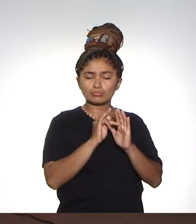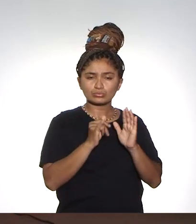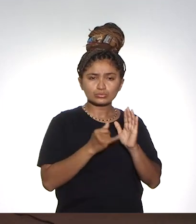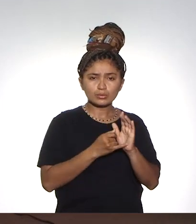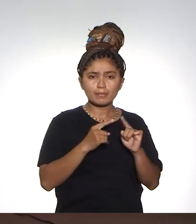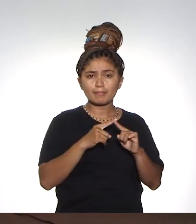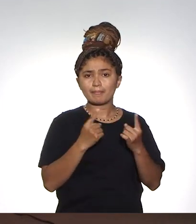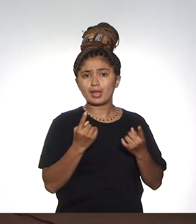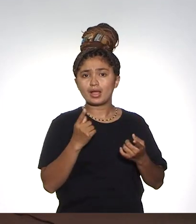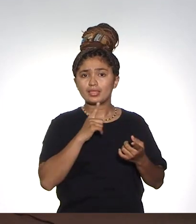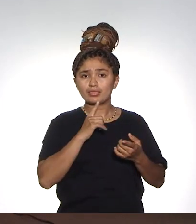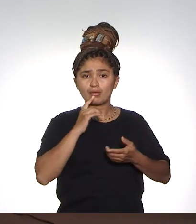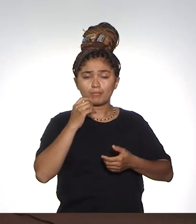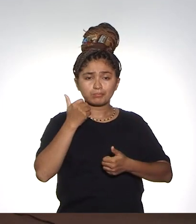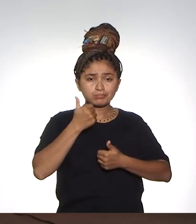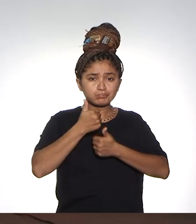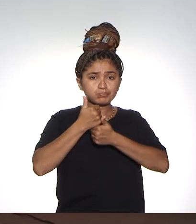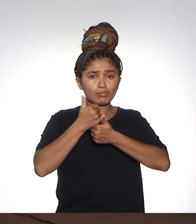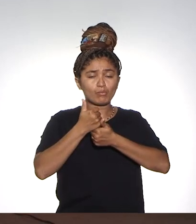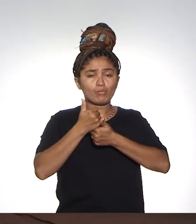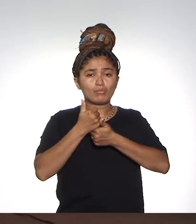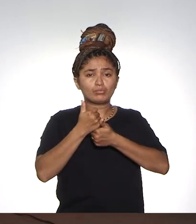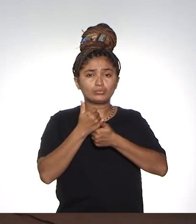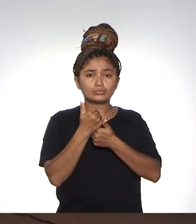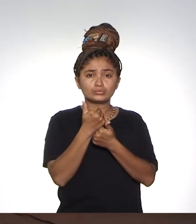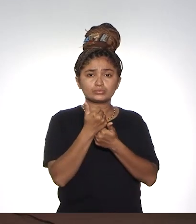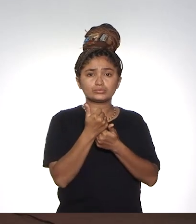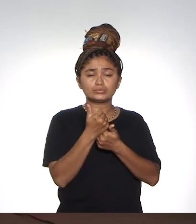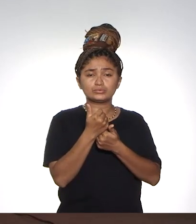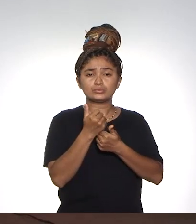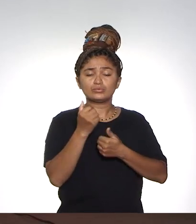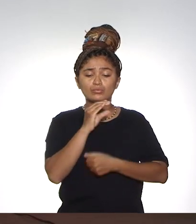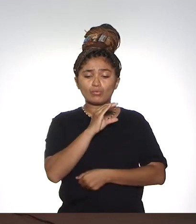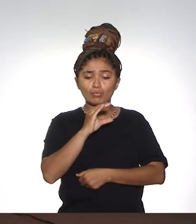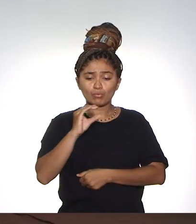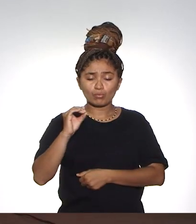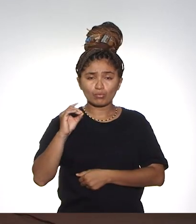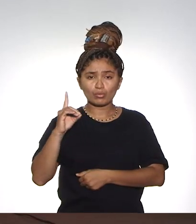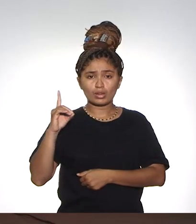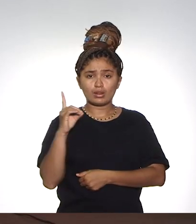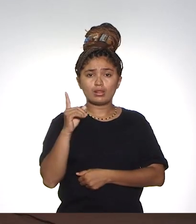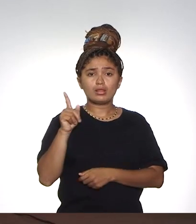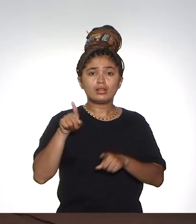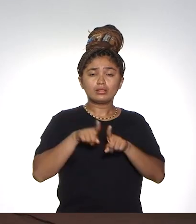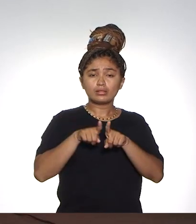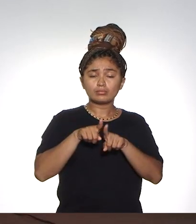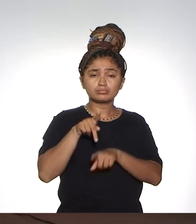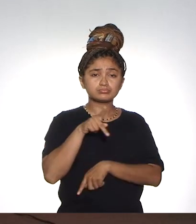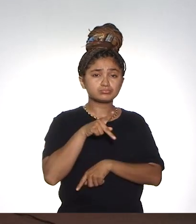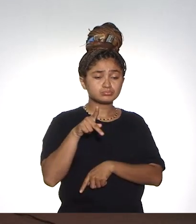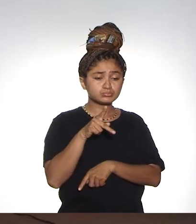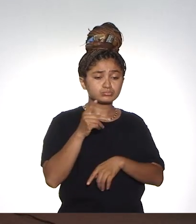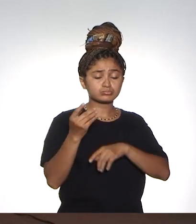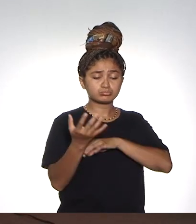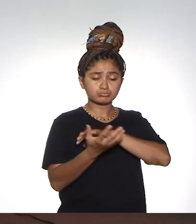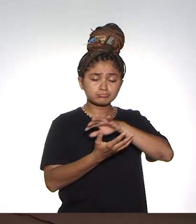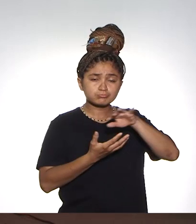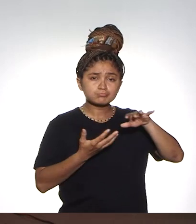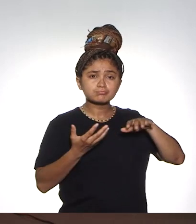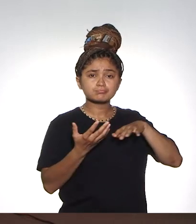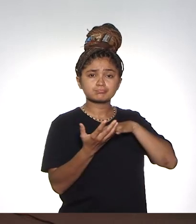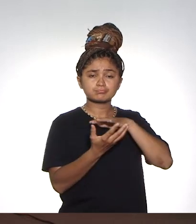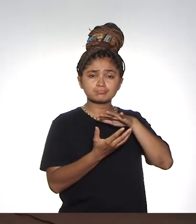os programas, mas tivemos um apoio e uma sensibilização muito forte dos coordenadores e dos professores que